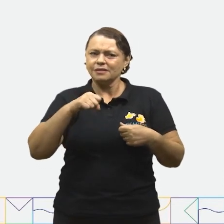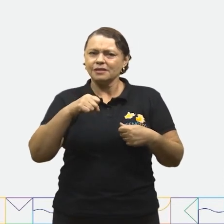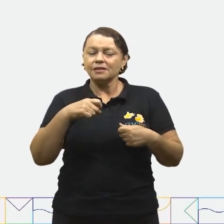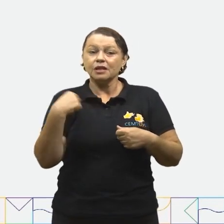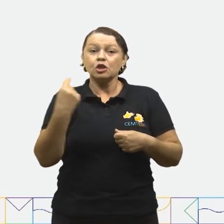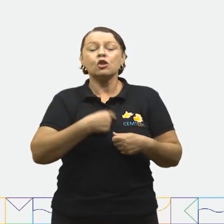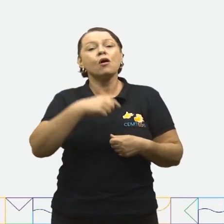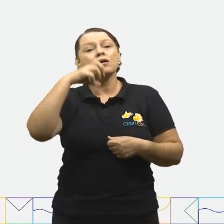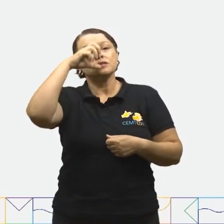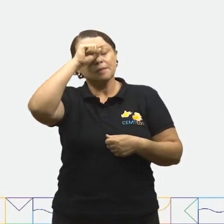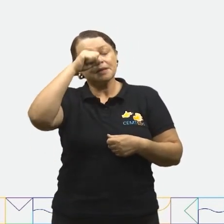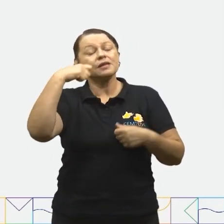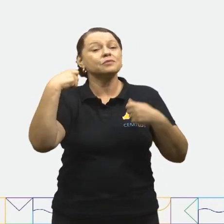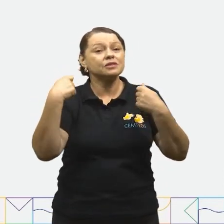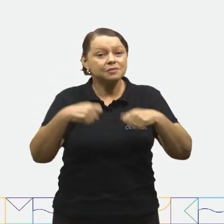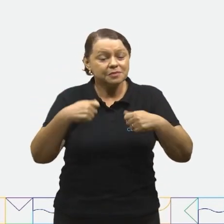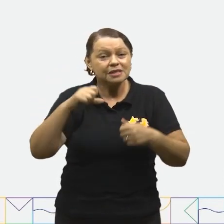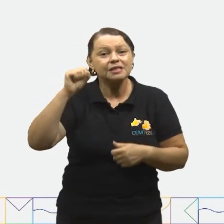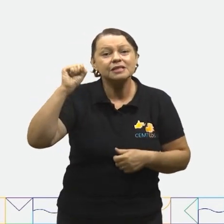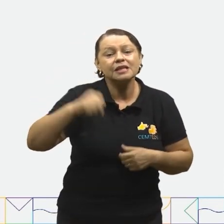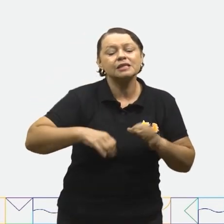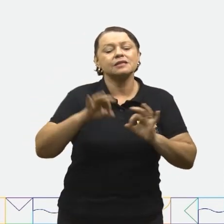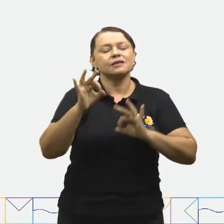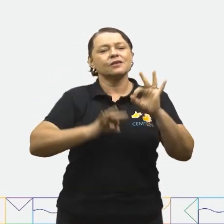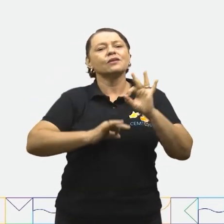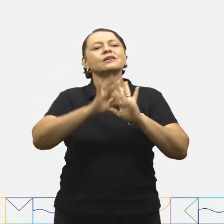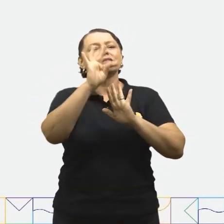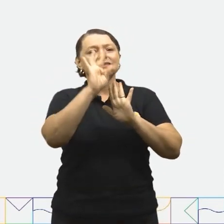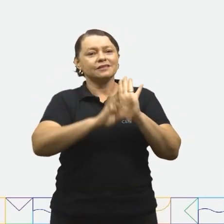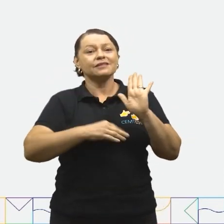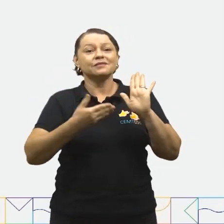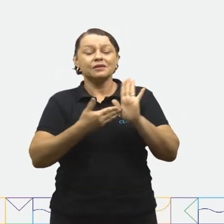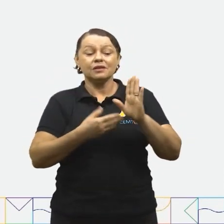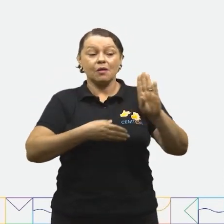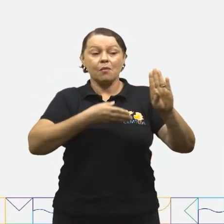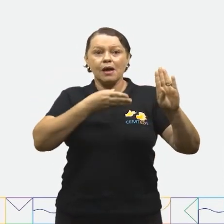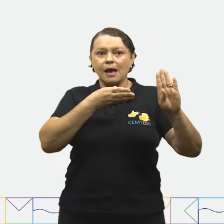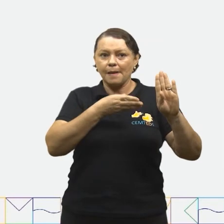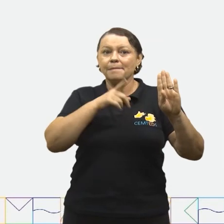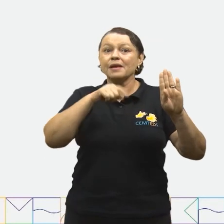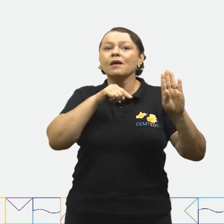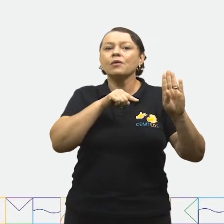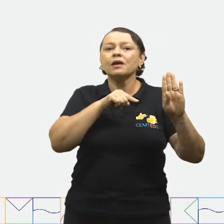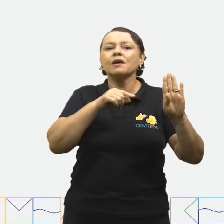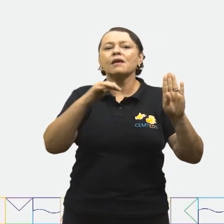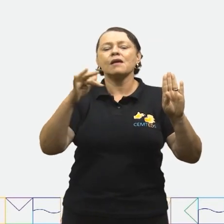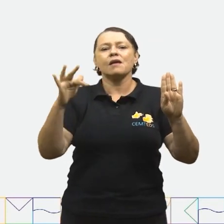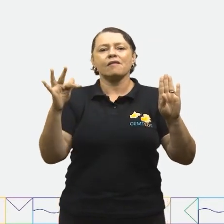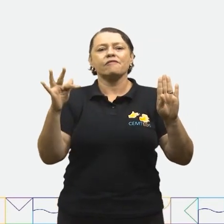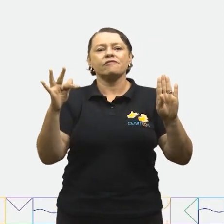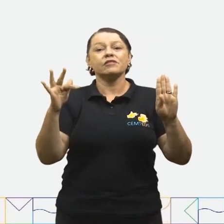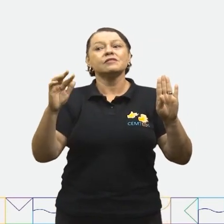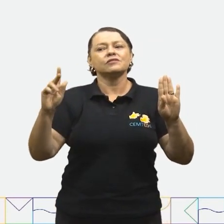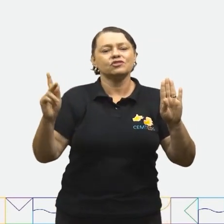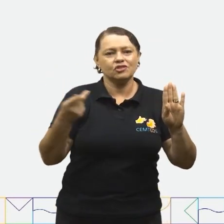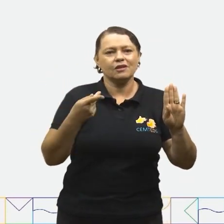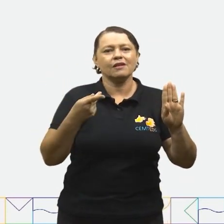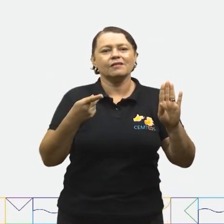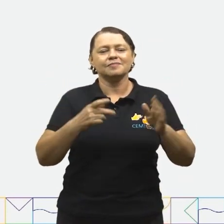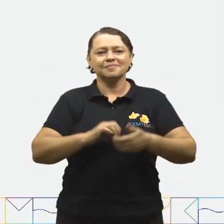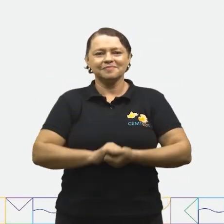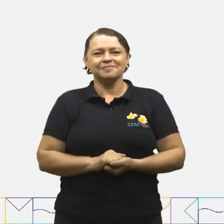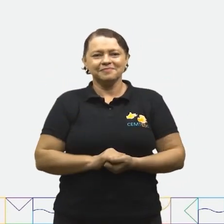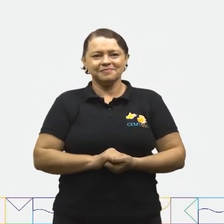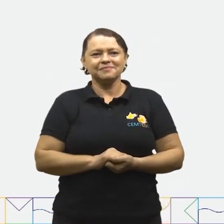aprendemos que é necessário sim organizar um texto. Então, na letra B, será F para falso.